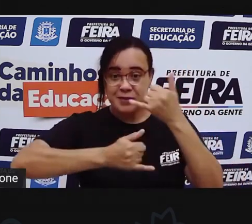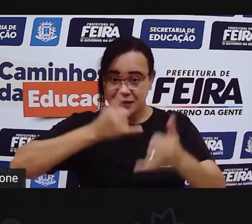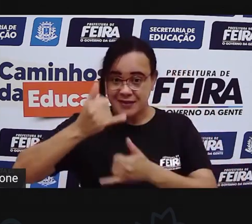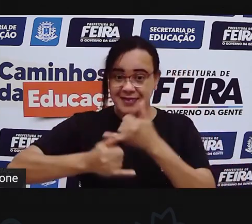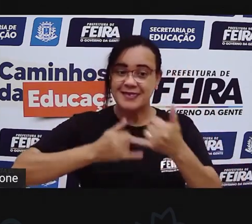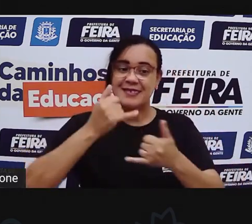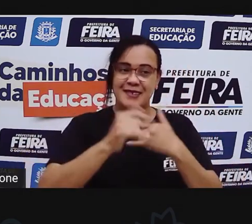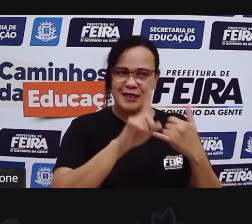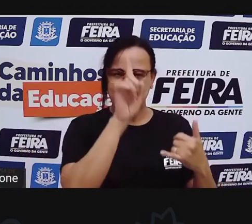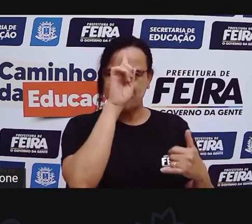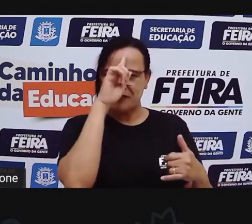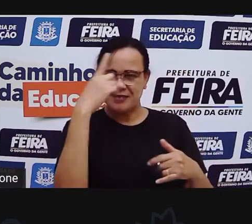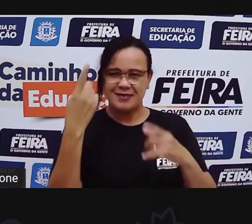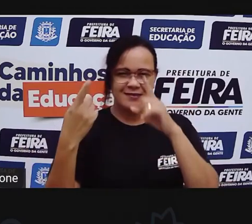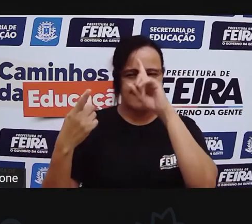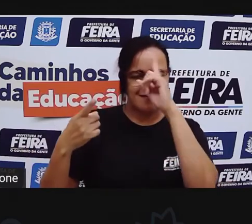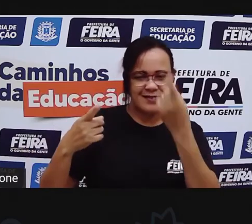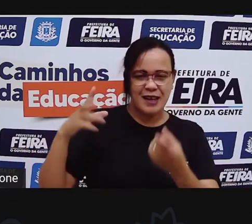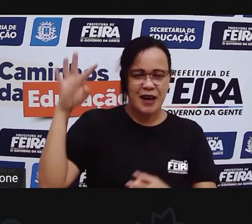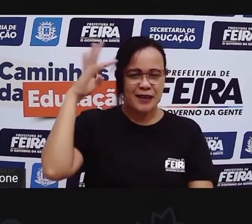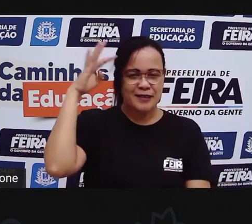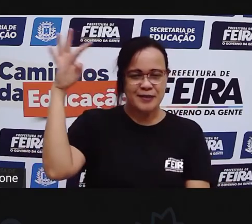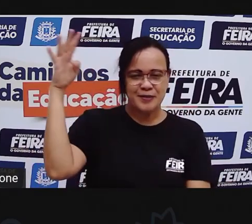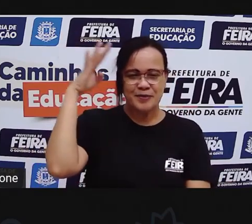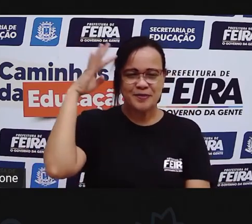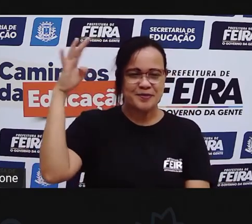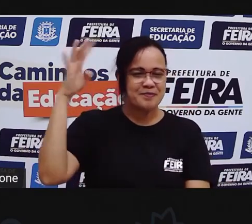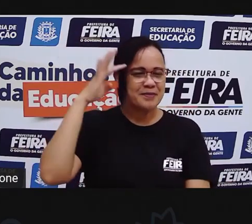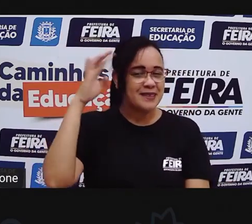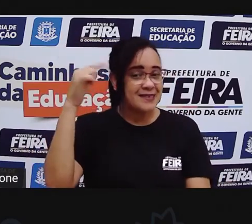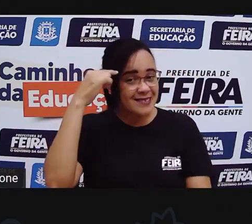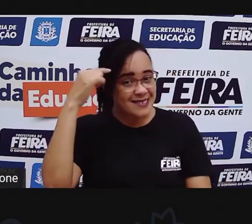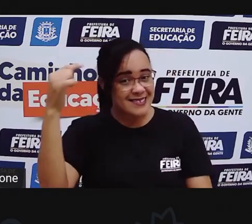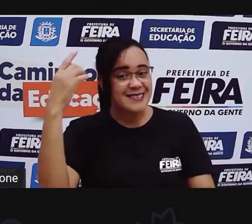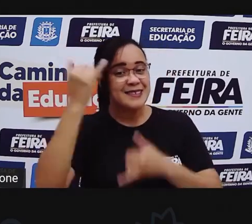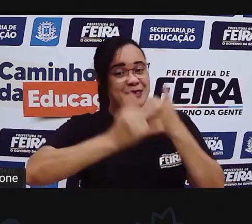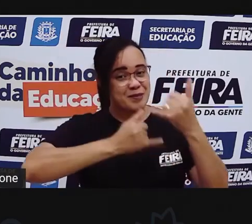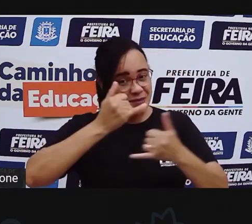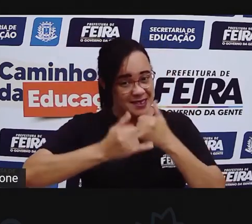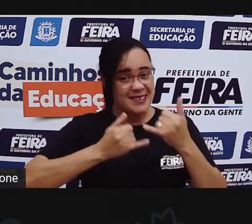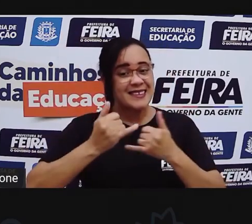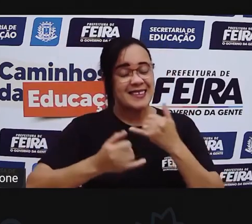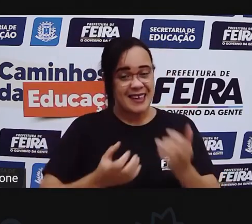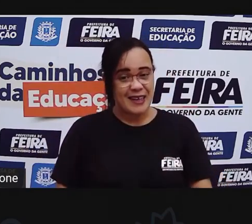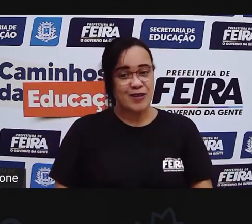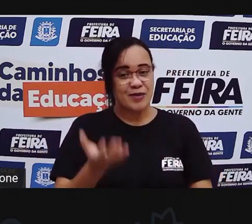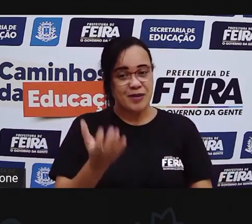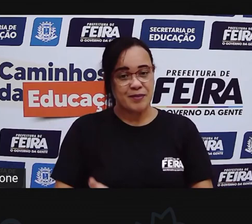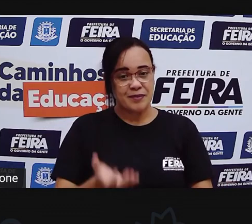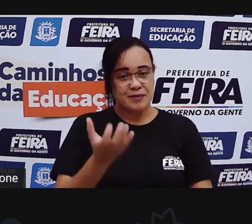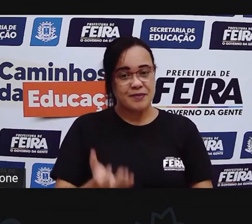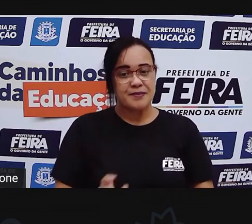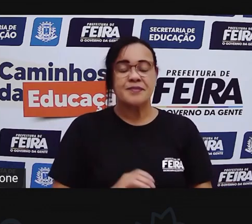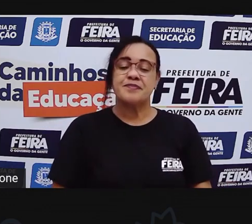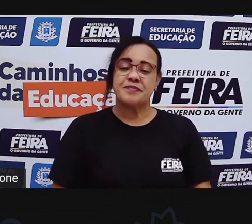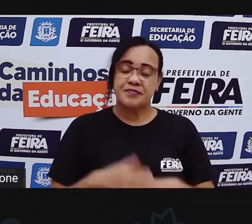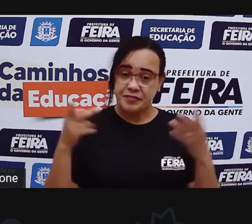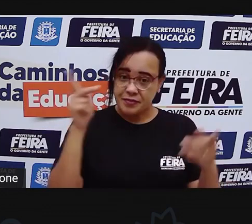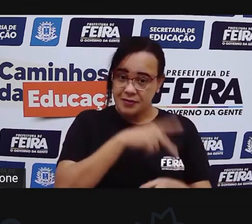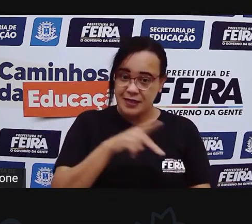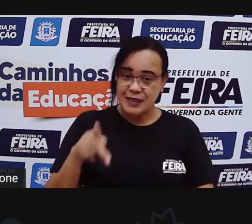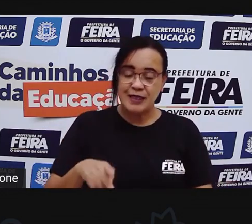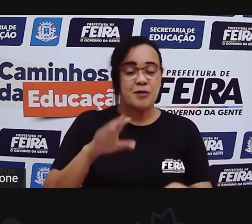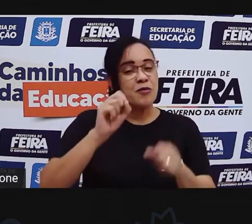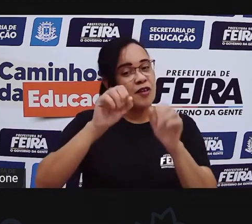sua criatividade, a sua imaginação para brincar de bola, tá bom? A prova é de câncer. Que eu espero que vocês tenham se